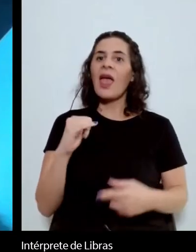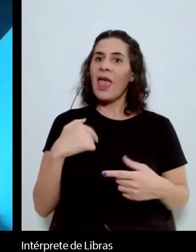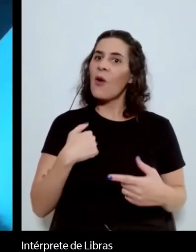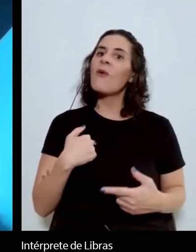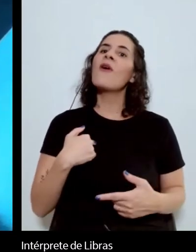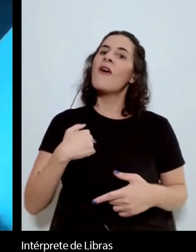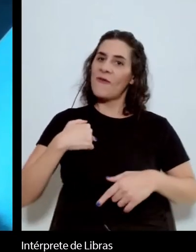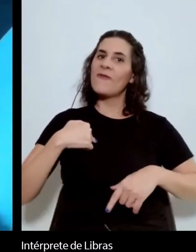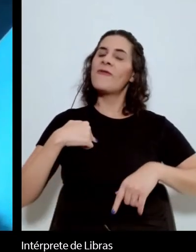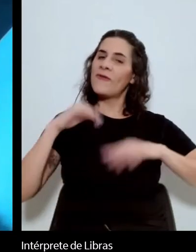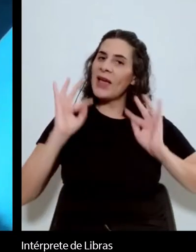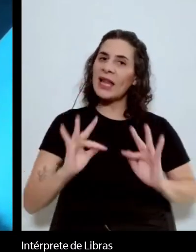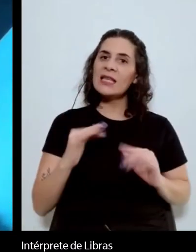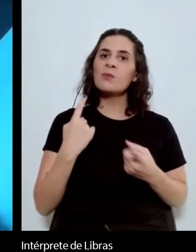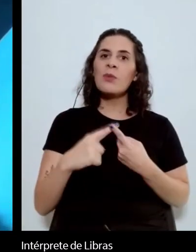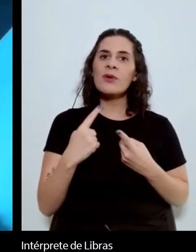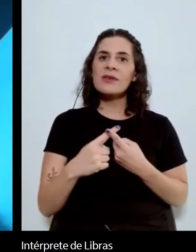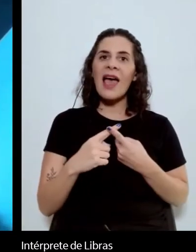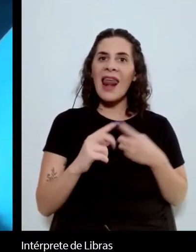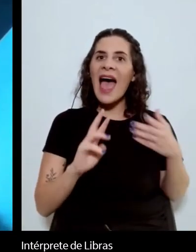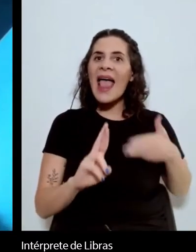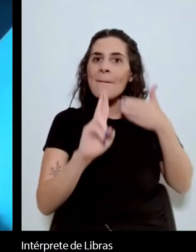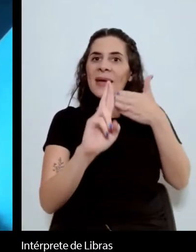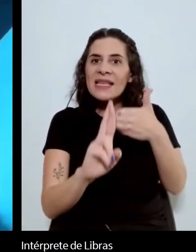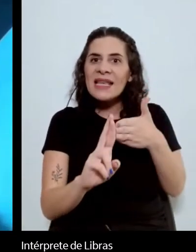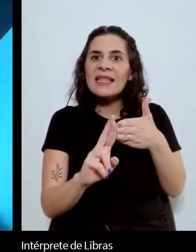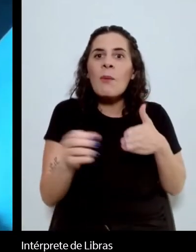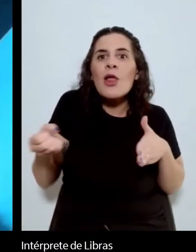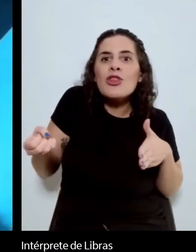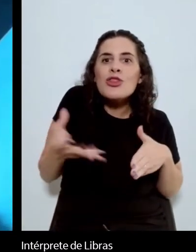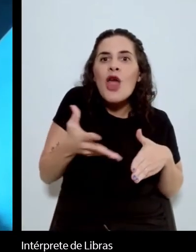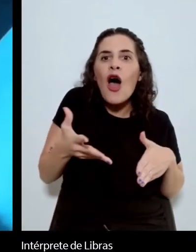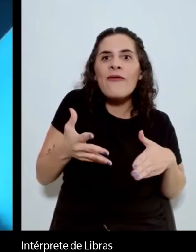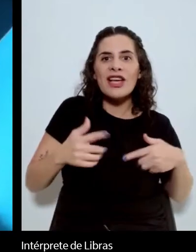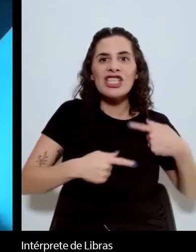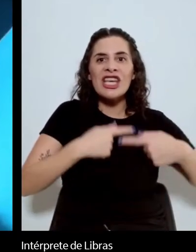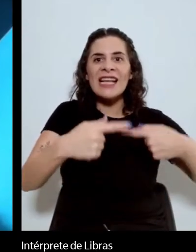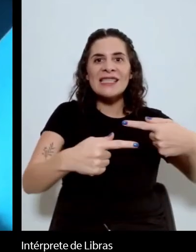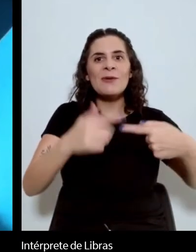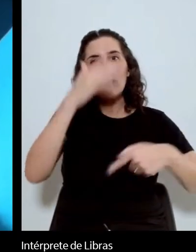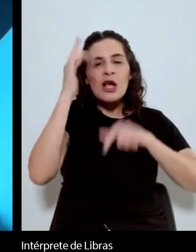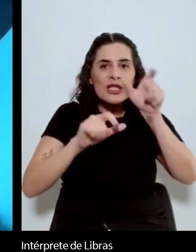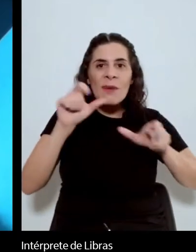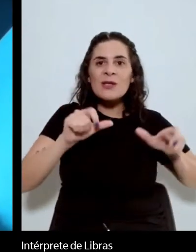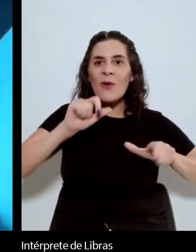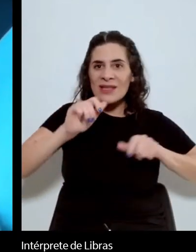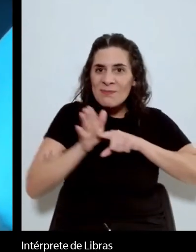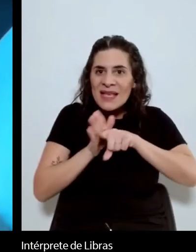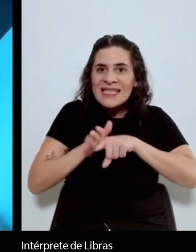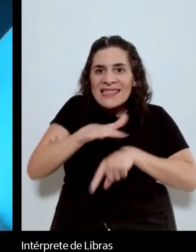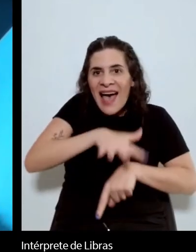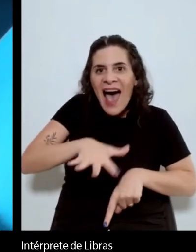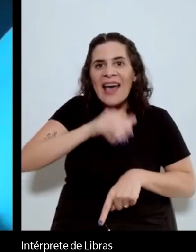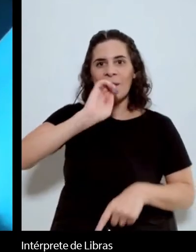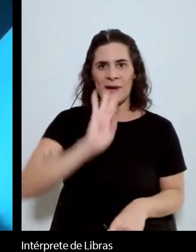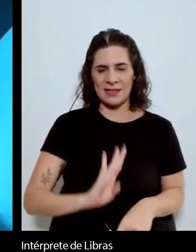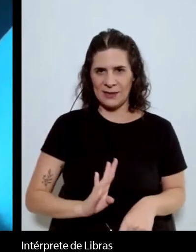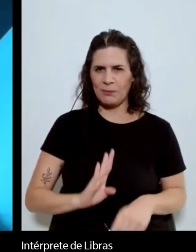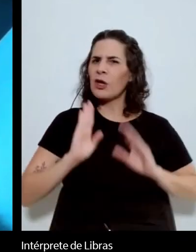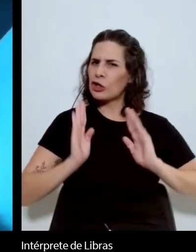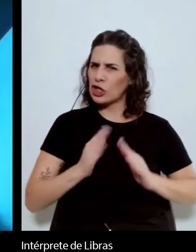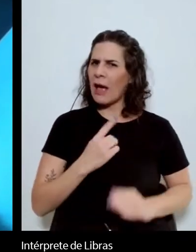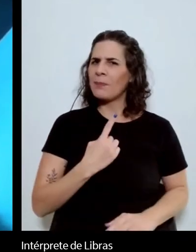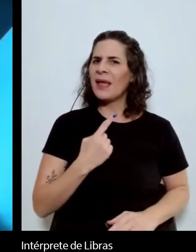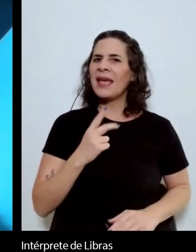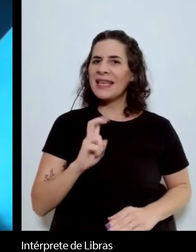de uma nova geração de brasilianistas. Um dos principais resultados que nós chegamos depois de 15 anos do projeto